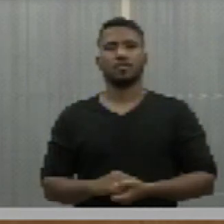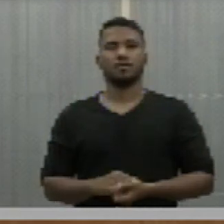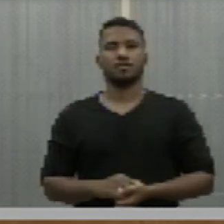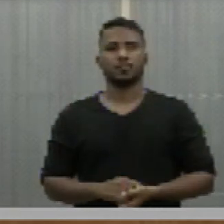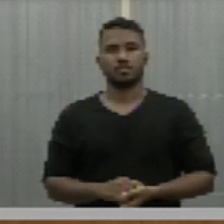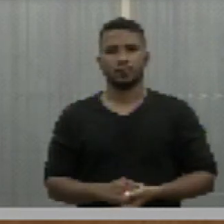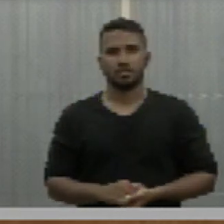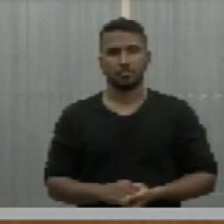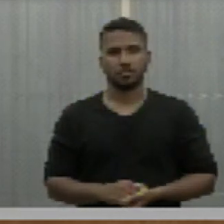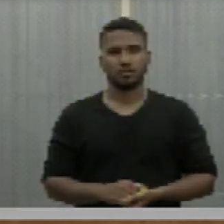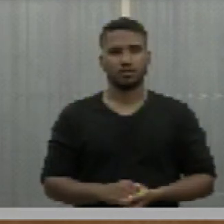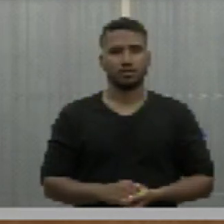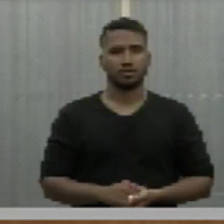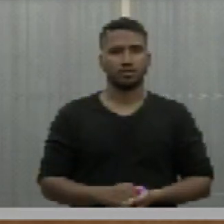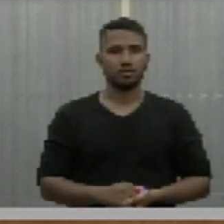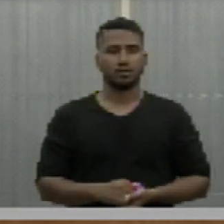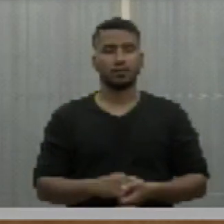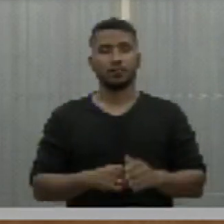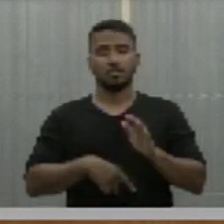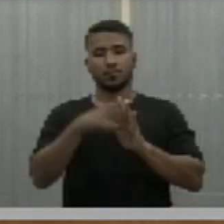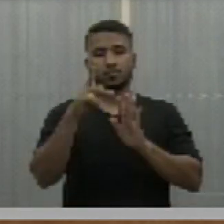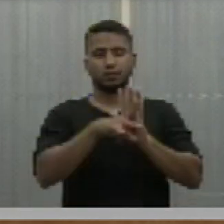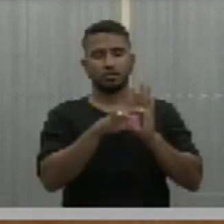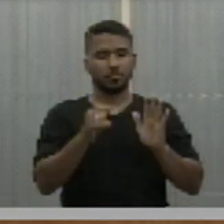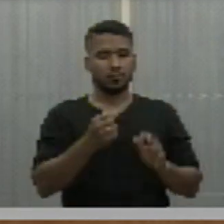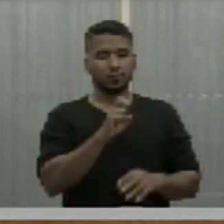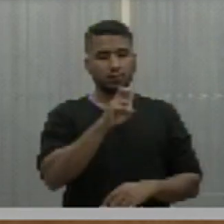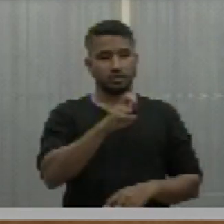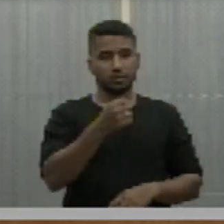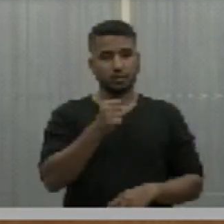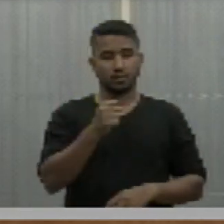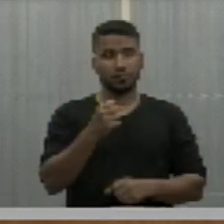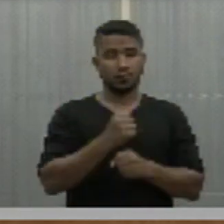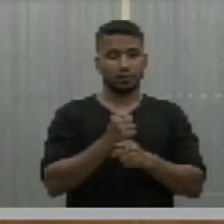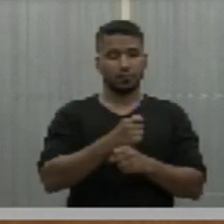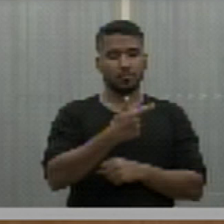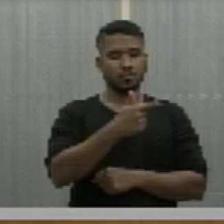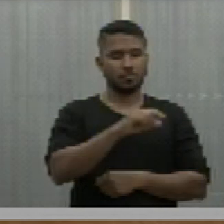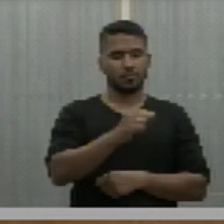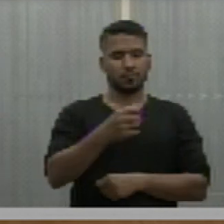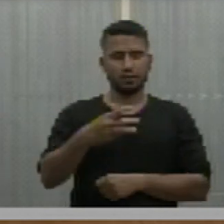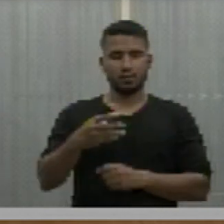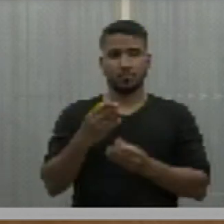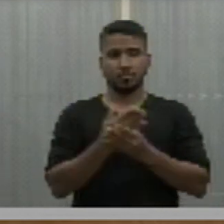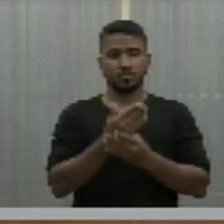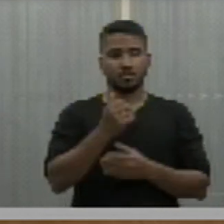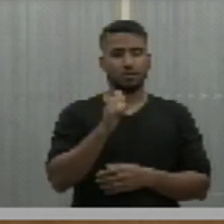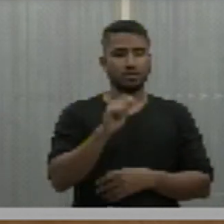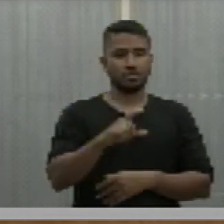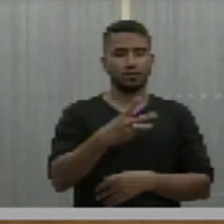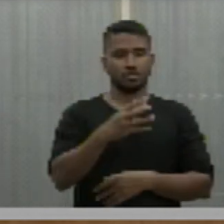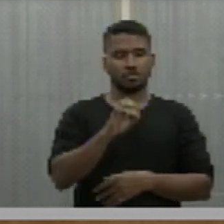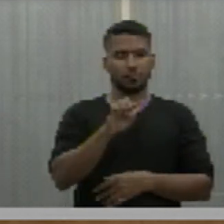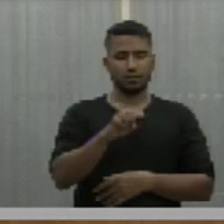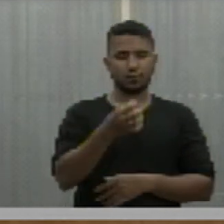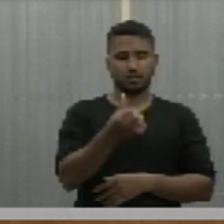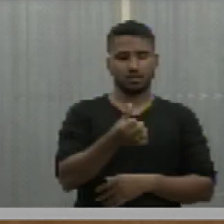Aprovado. Projeto de lei ordinária, número 58, de 2023, processo AL 30